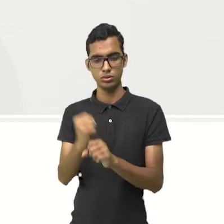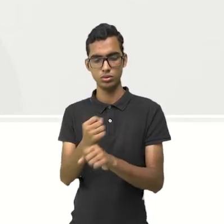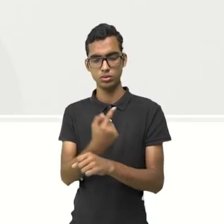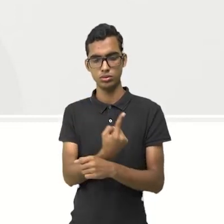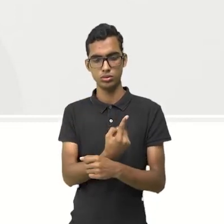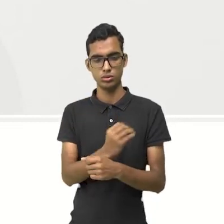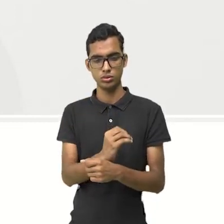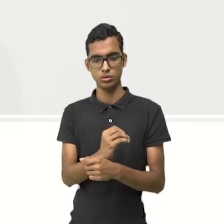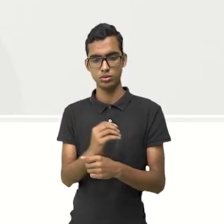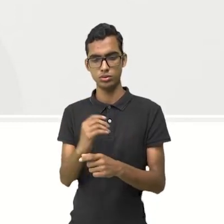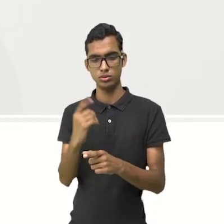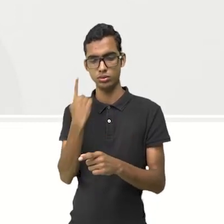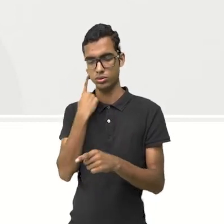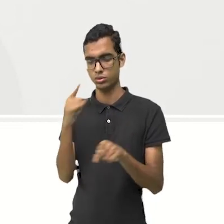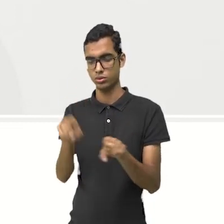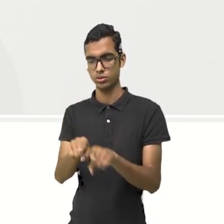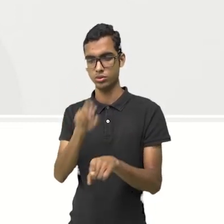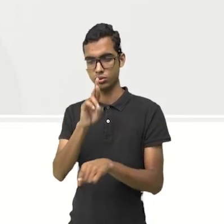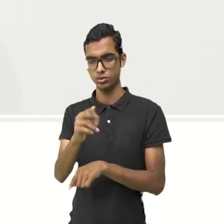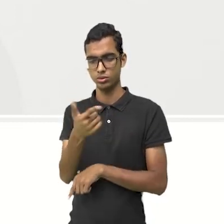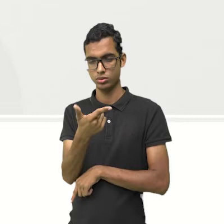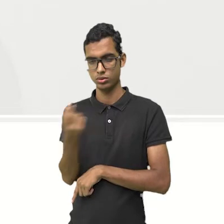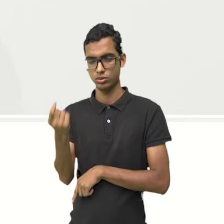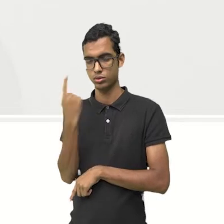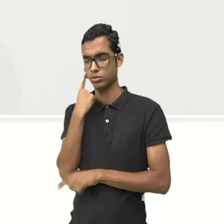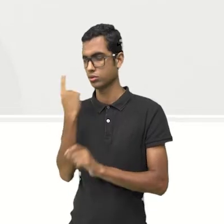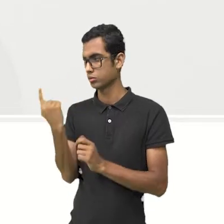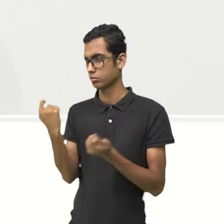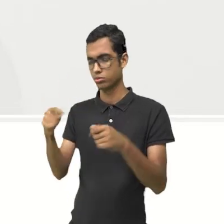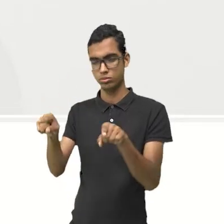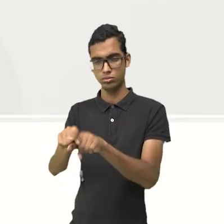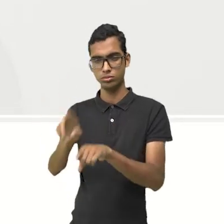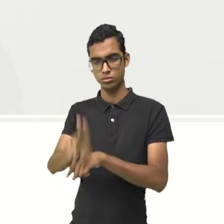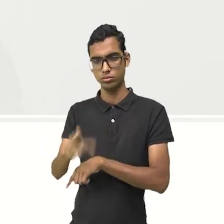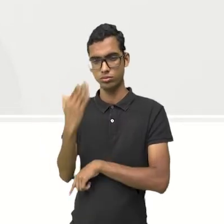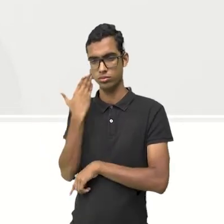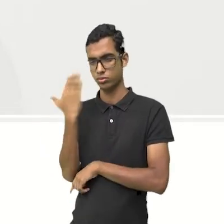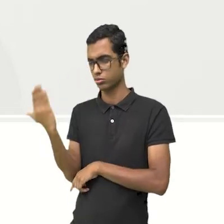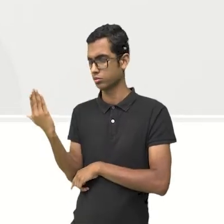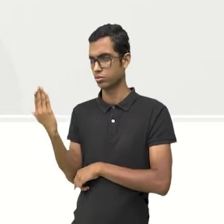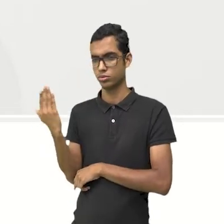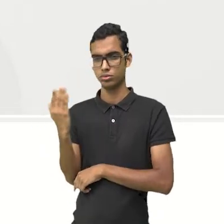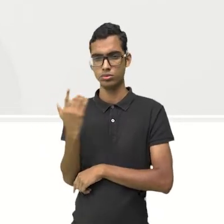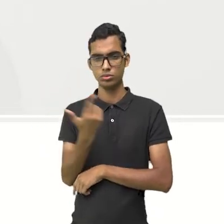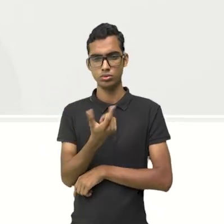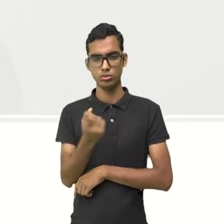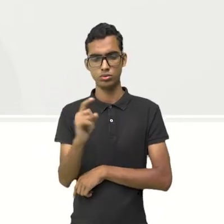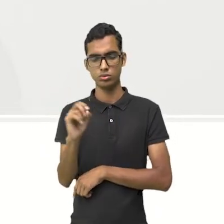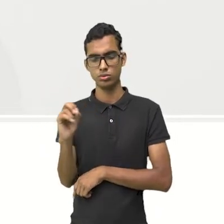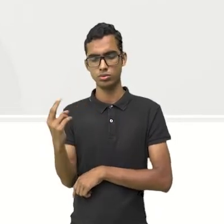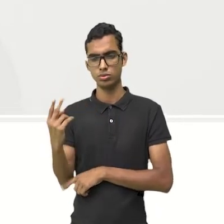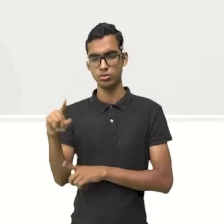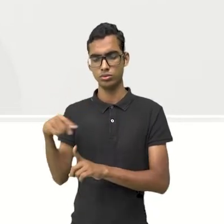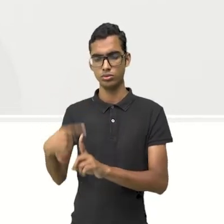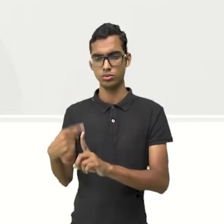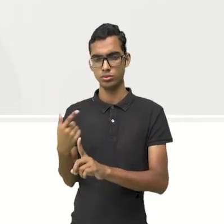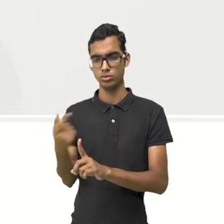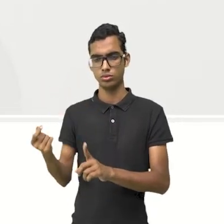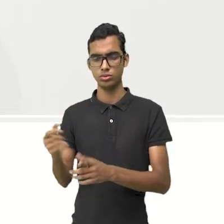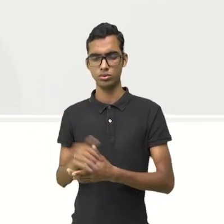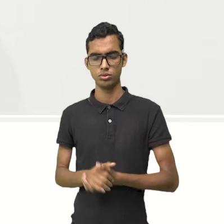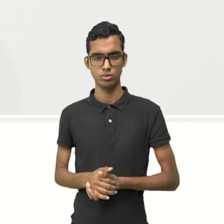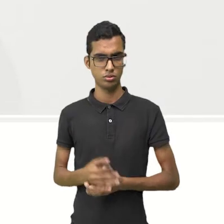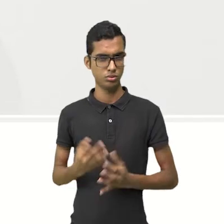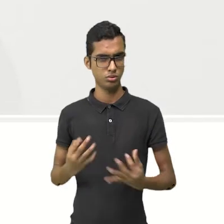20. 20 positivo pode ser dada essa solução ou essa aqui, mais 20,